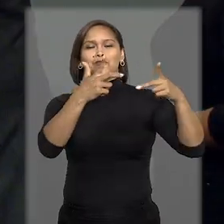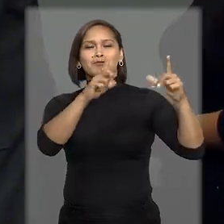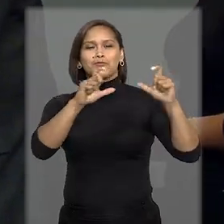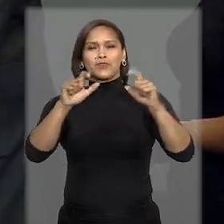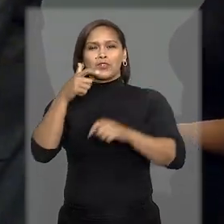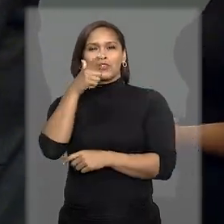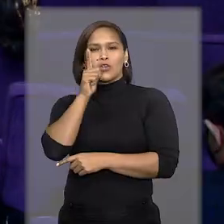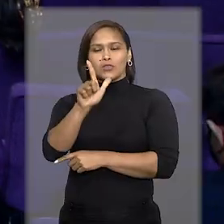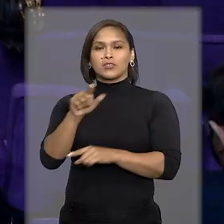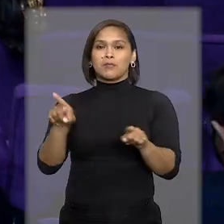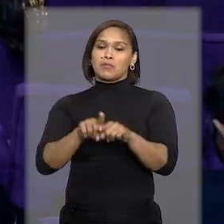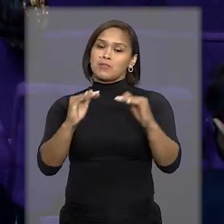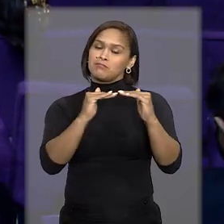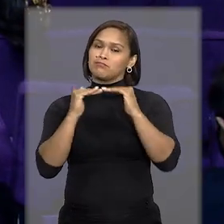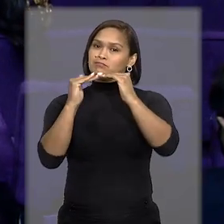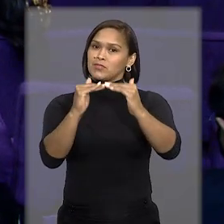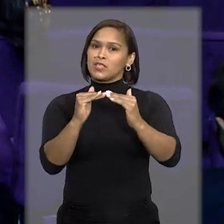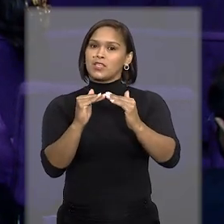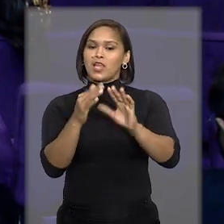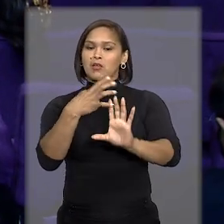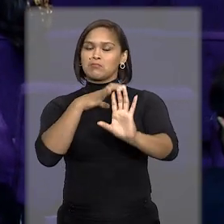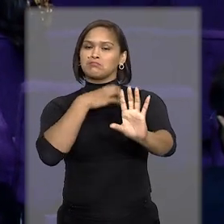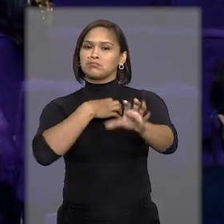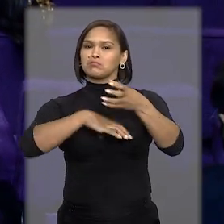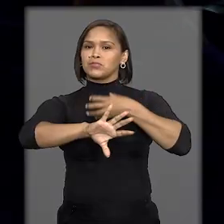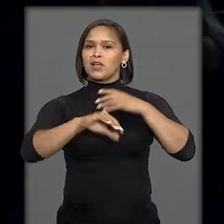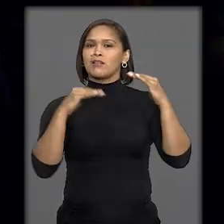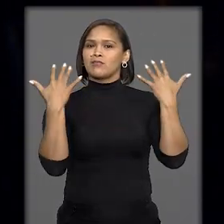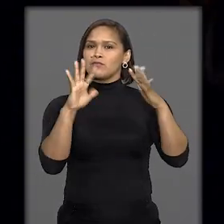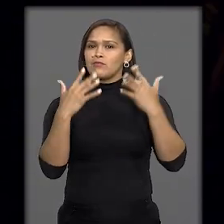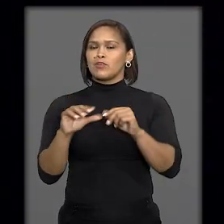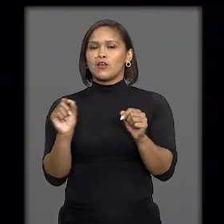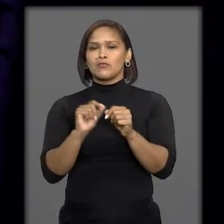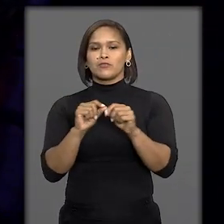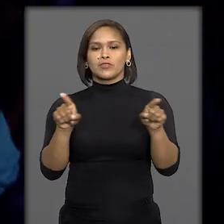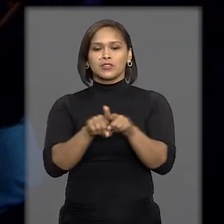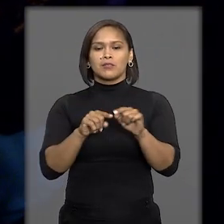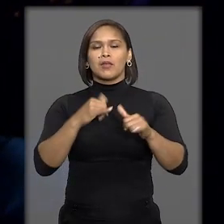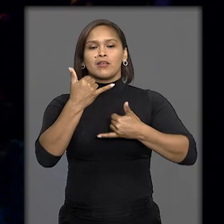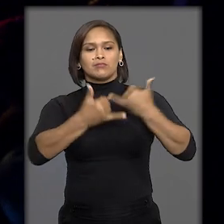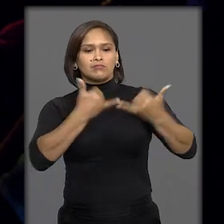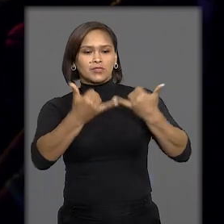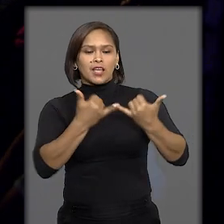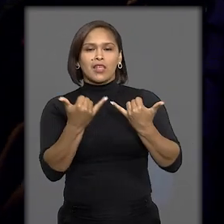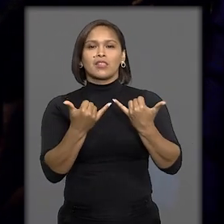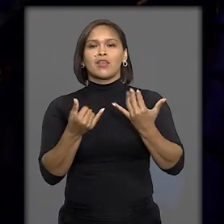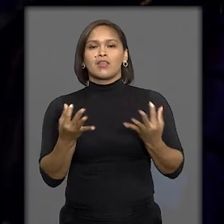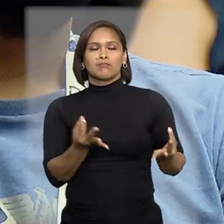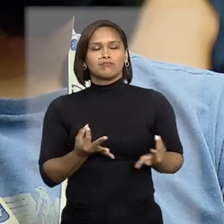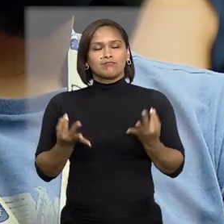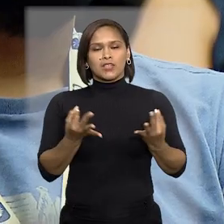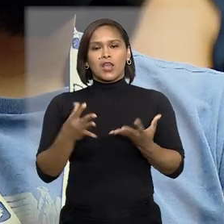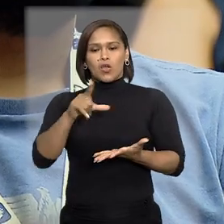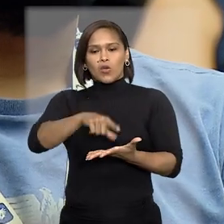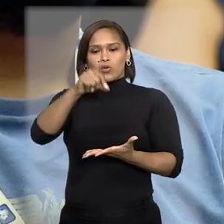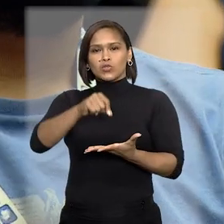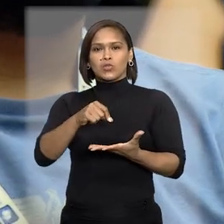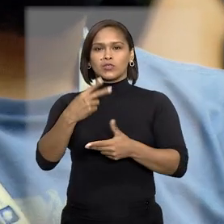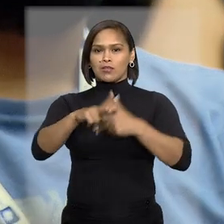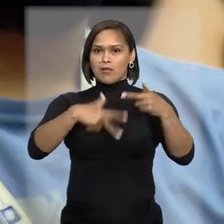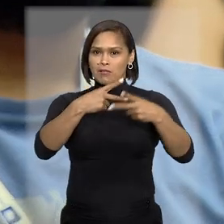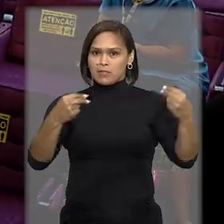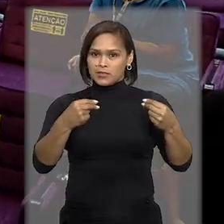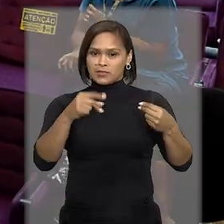vencedoras. Para manter o clima de confraternização, foram realizadas também atividades como meditação e sorteio de